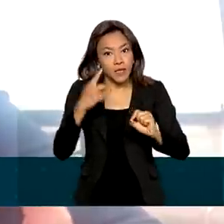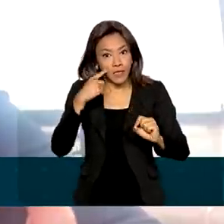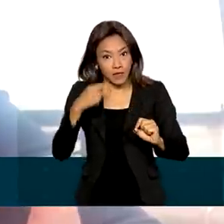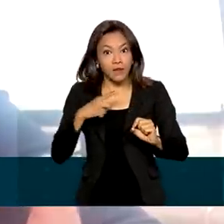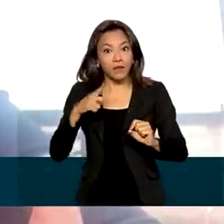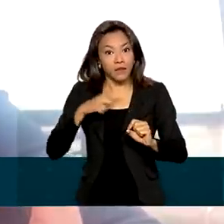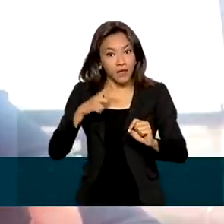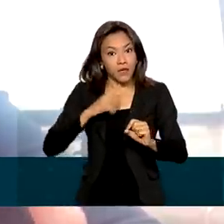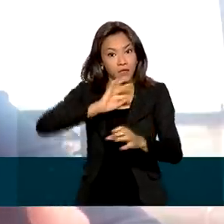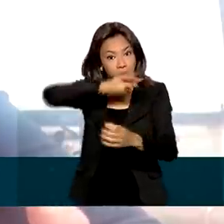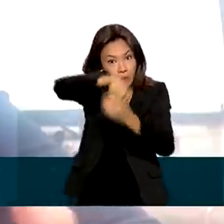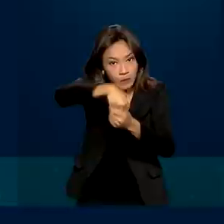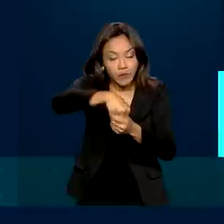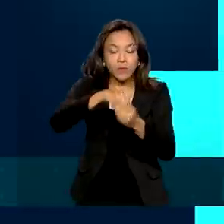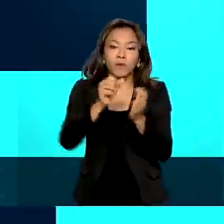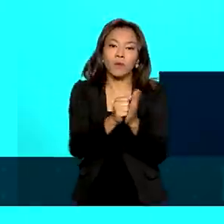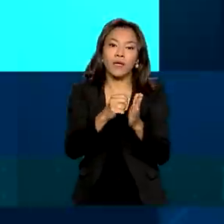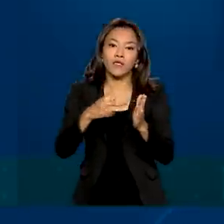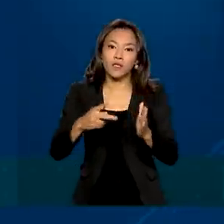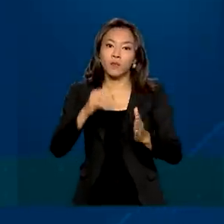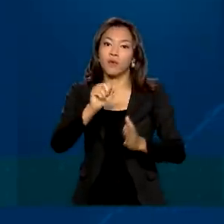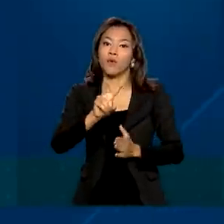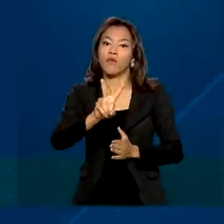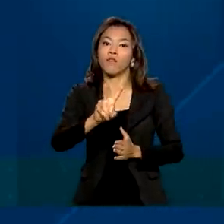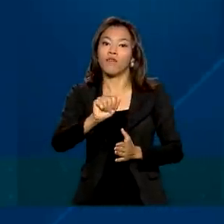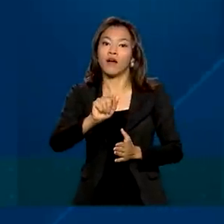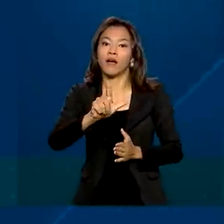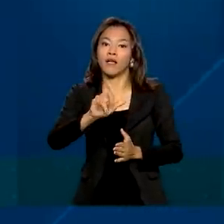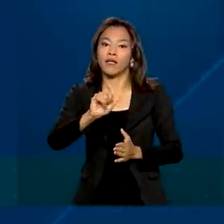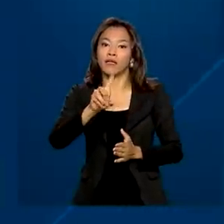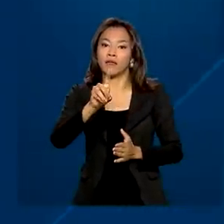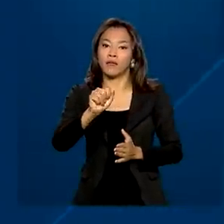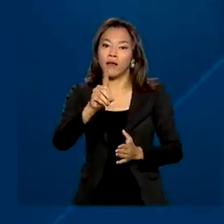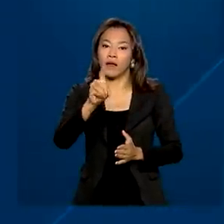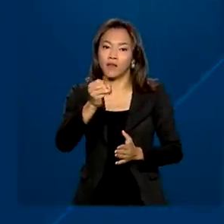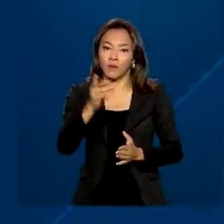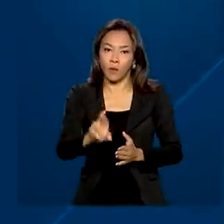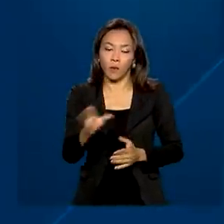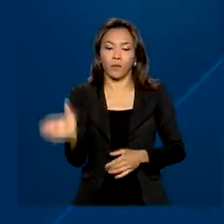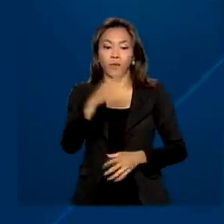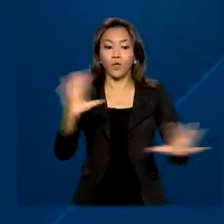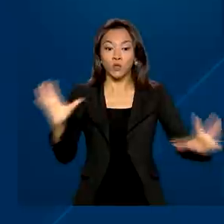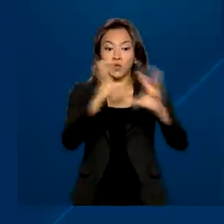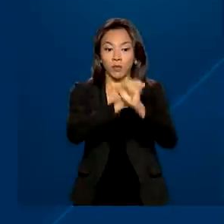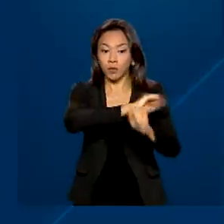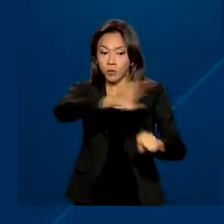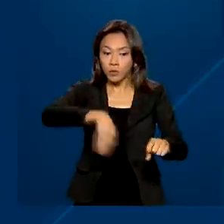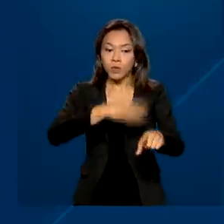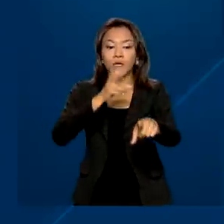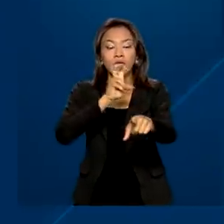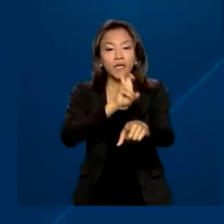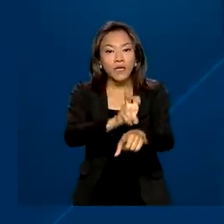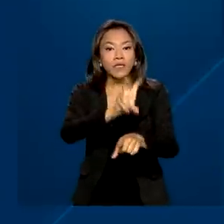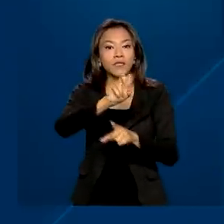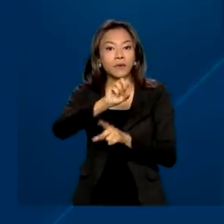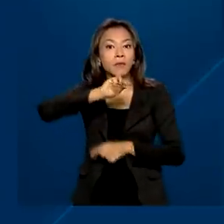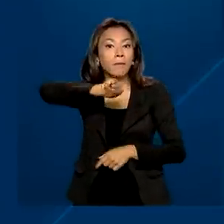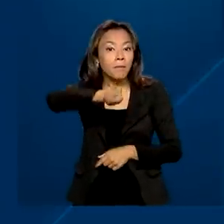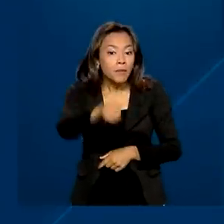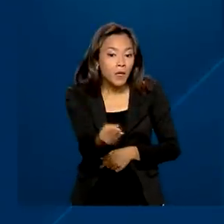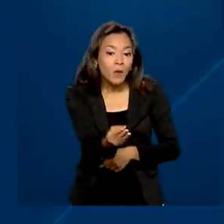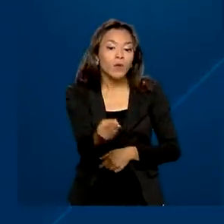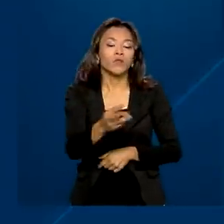é disponível também no aplicativo. Ao todo, o Ministério da Saúde comprou mais de 550 milhões de doses de